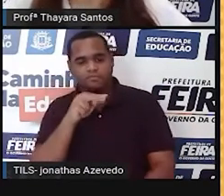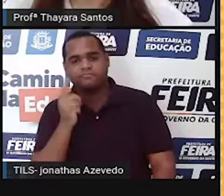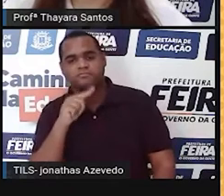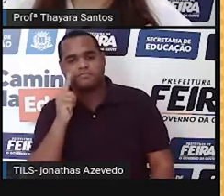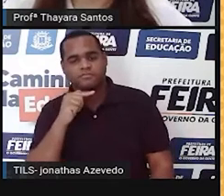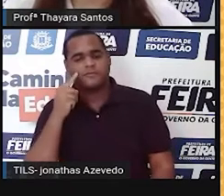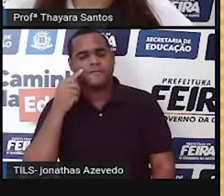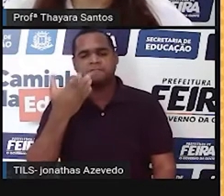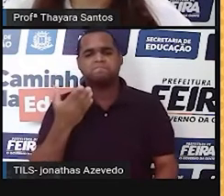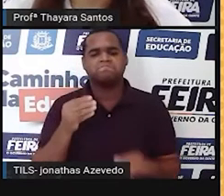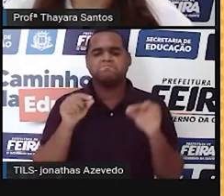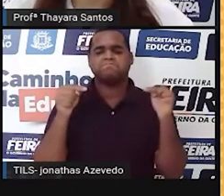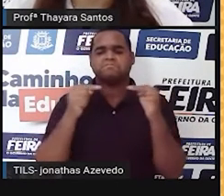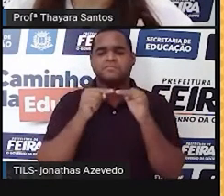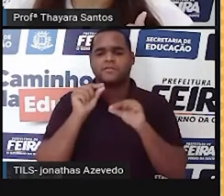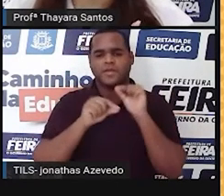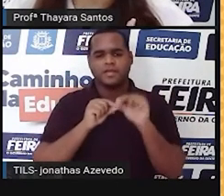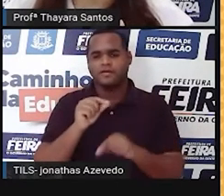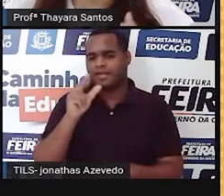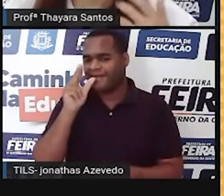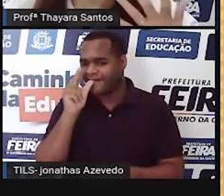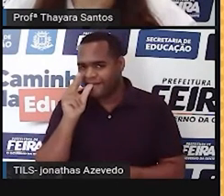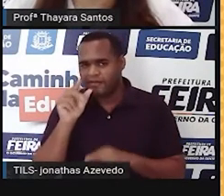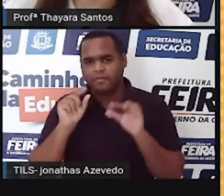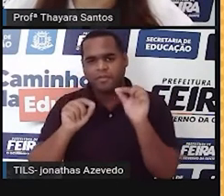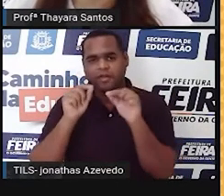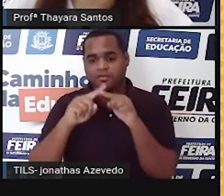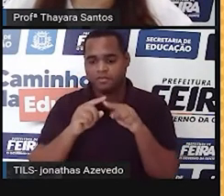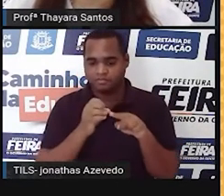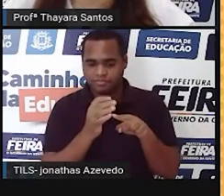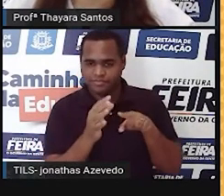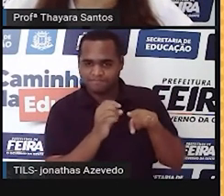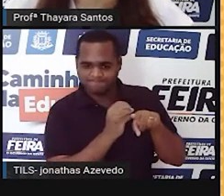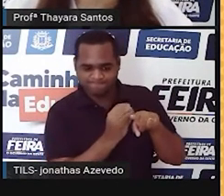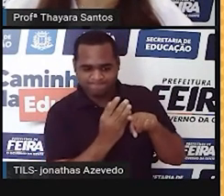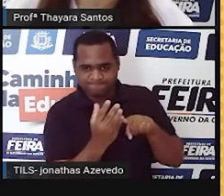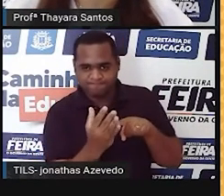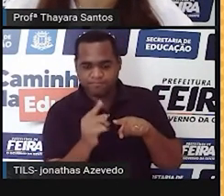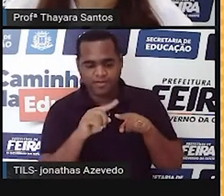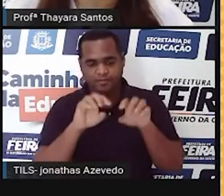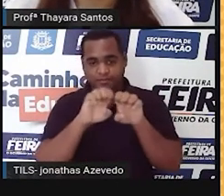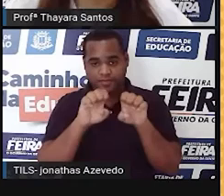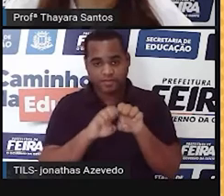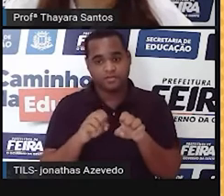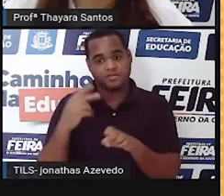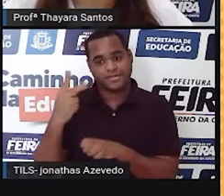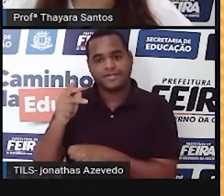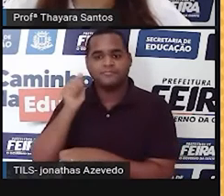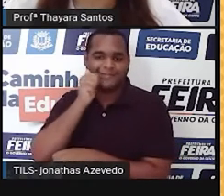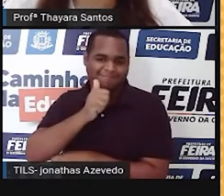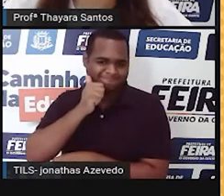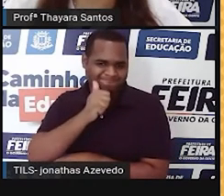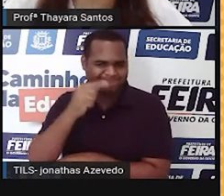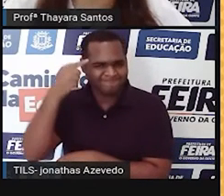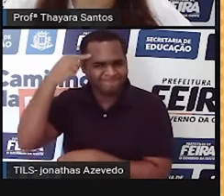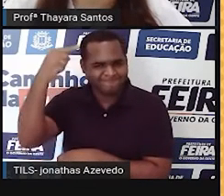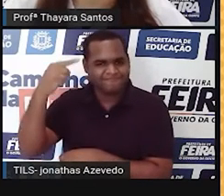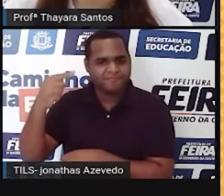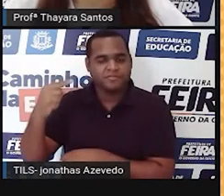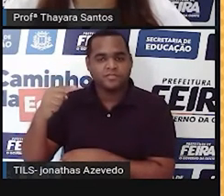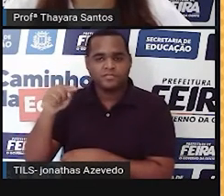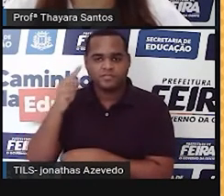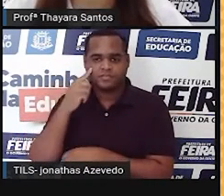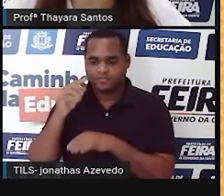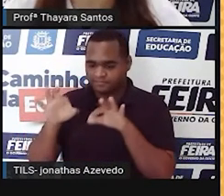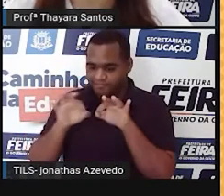Qual é a função desse pênis? A função do pênis é conduzir o espermatozoide até a estrutura reprodutiva feminina. Então, o espermatozoide